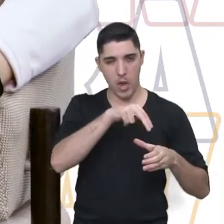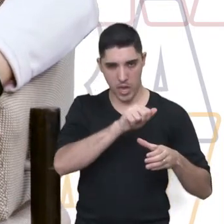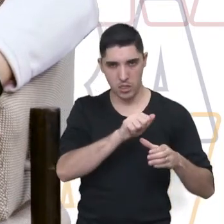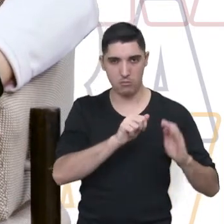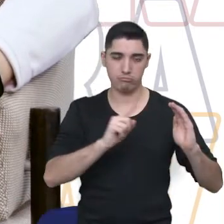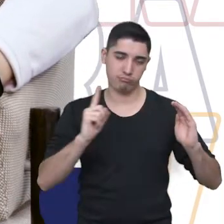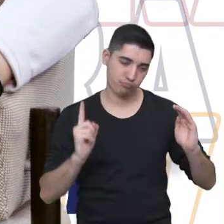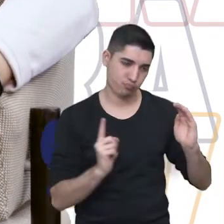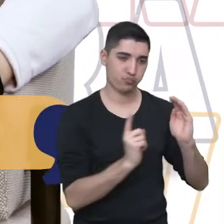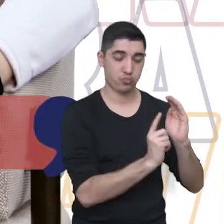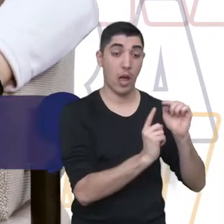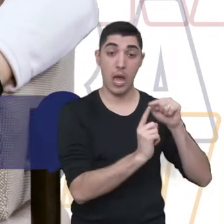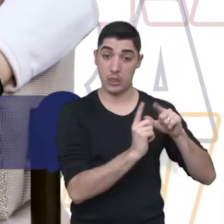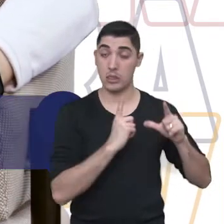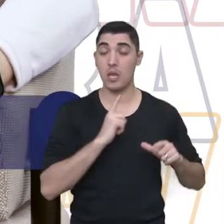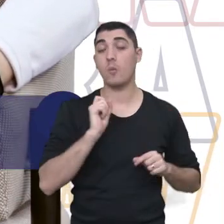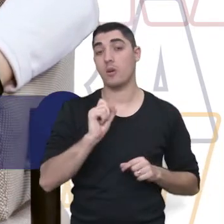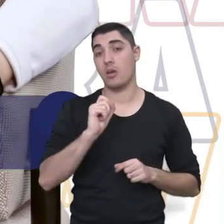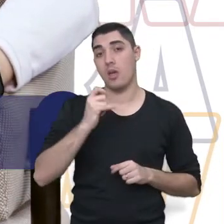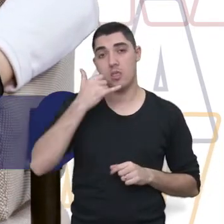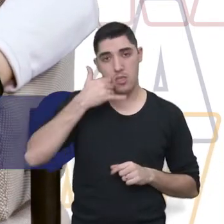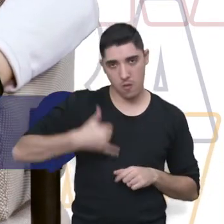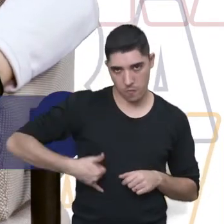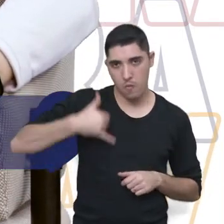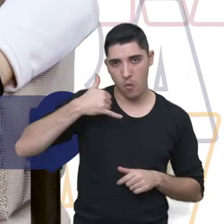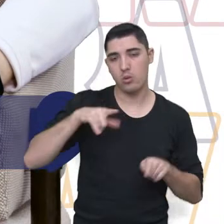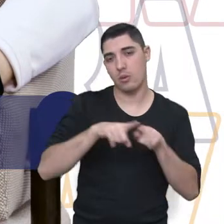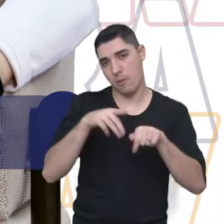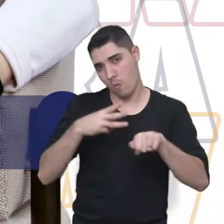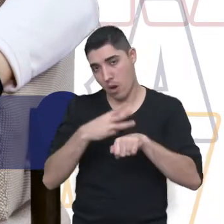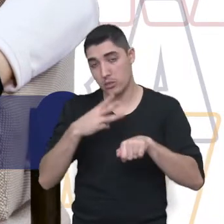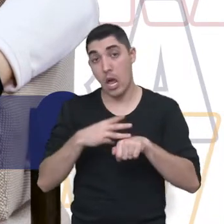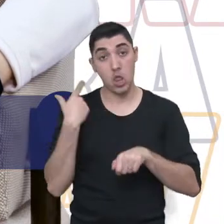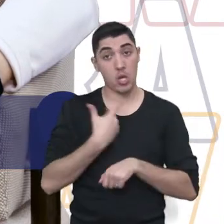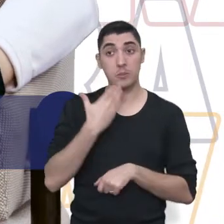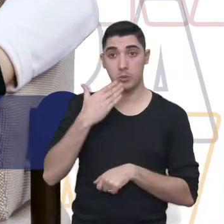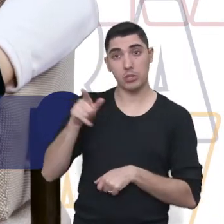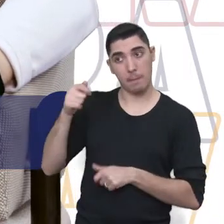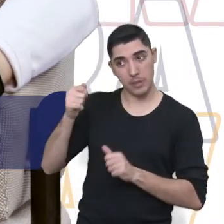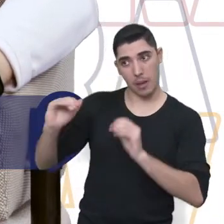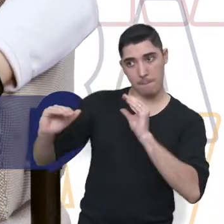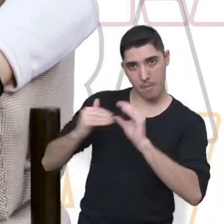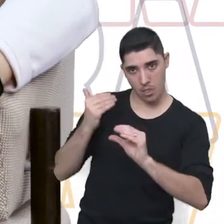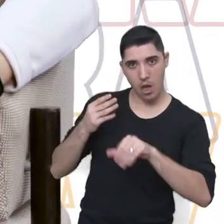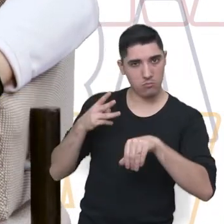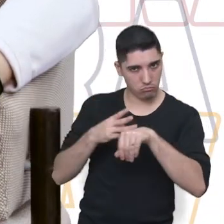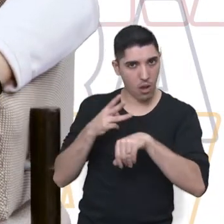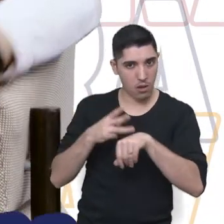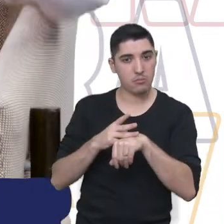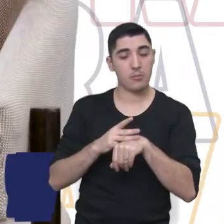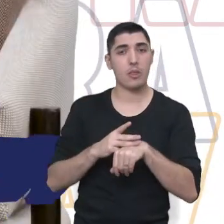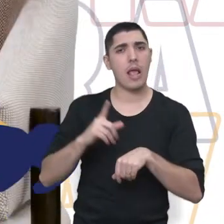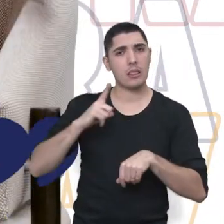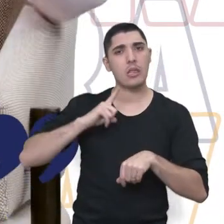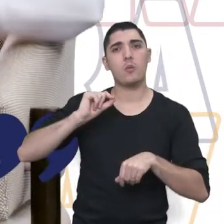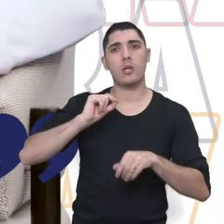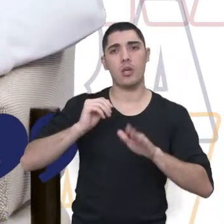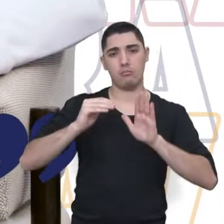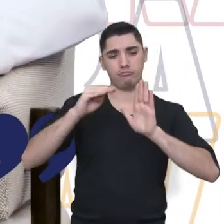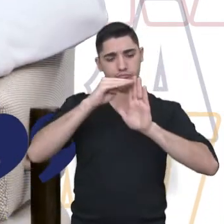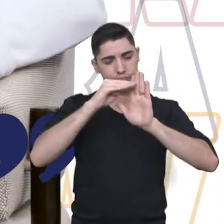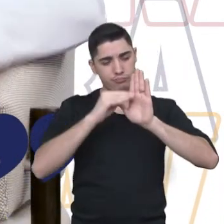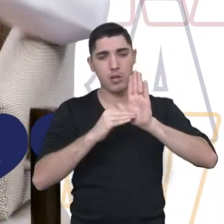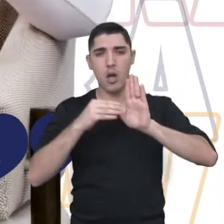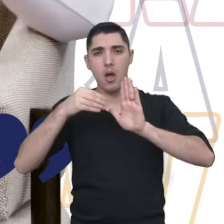ela tem um telefone, né? Que é o WhatsApp. Aí nós pedimos que a pessoa mande uma mensagem, porque aí nessa mensagem já tem várias